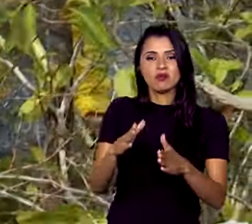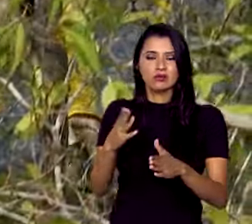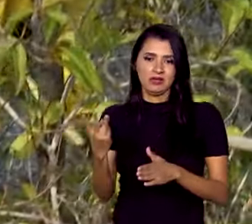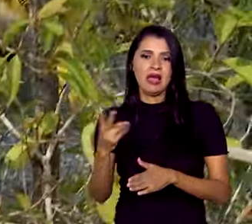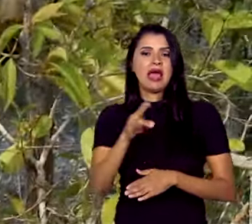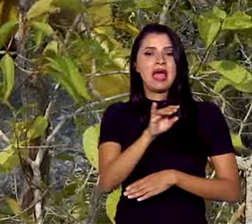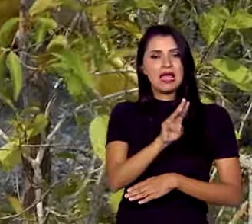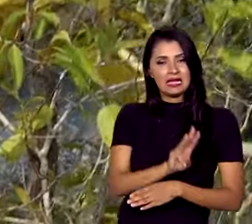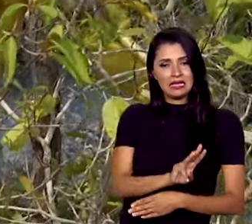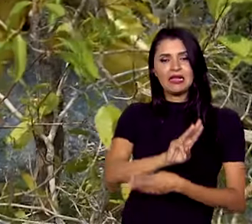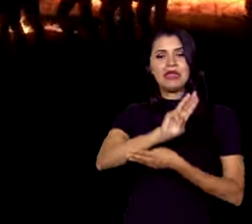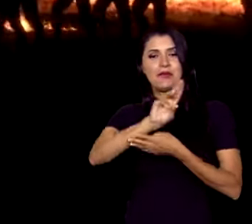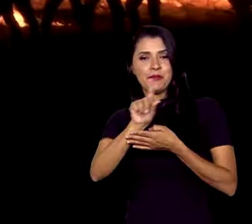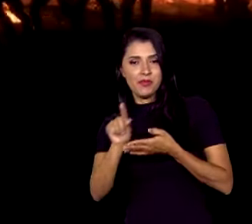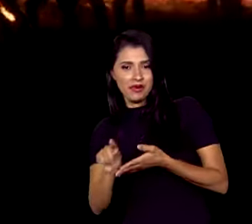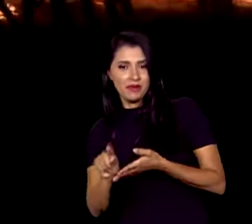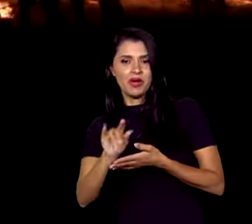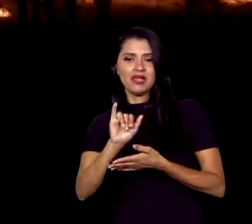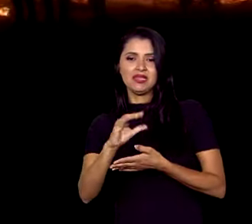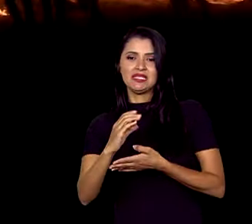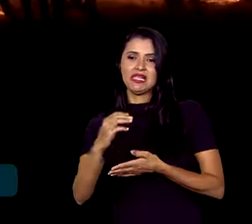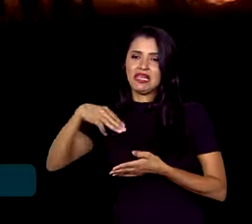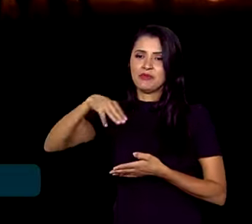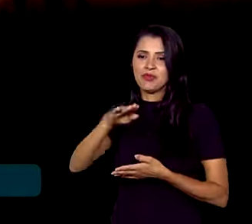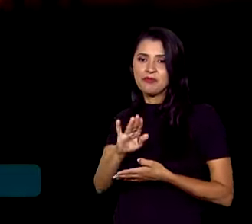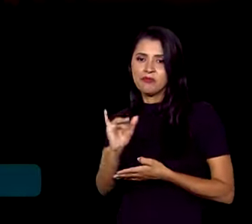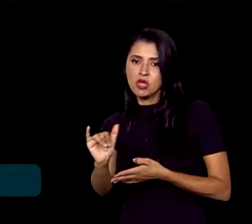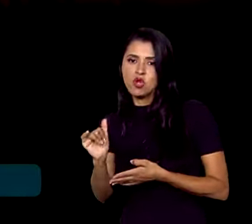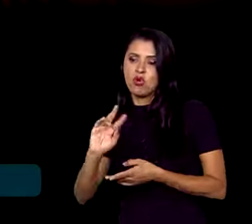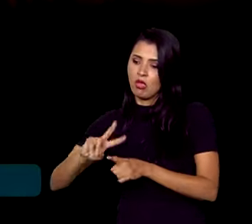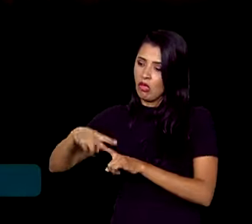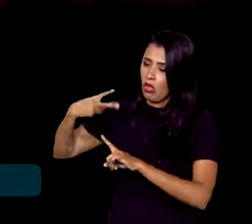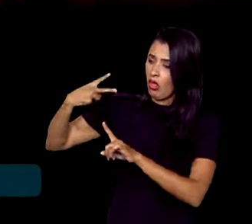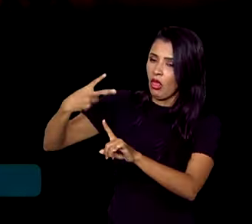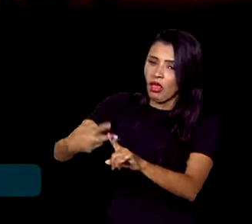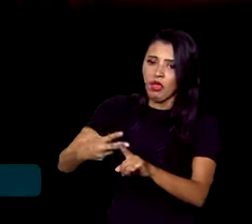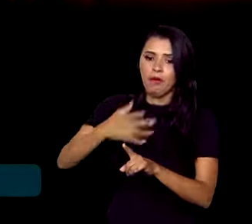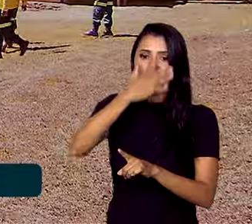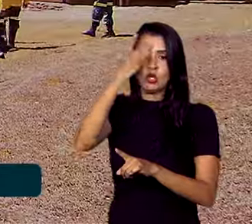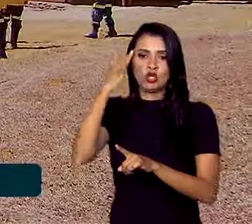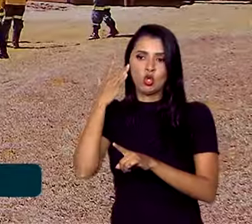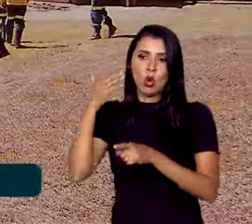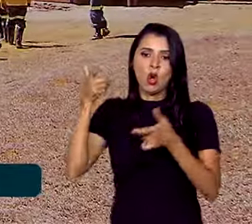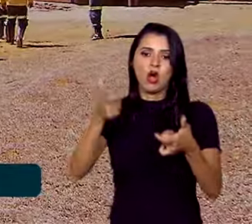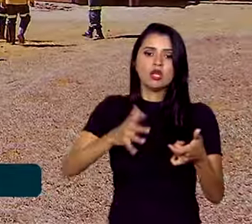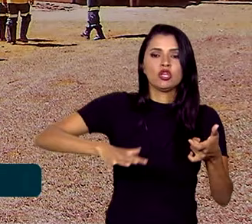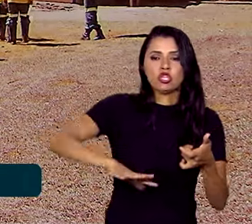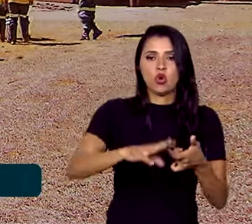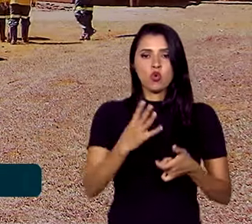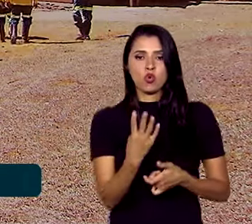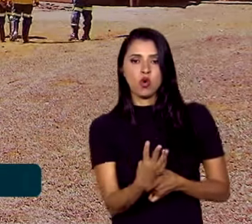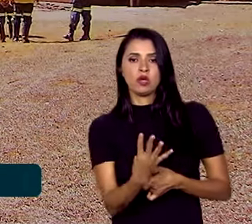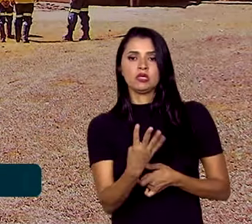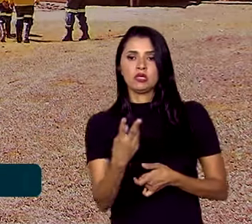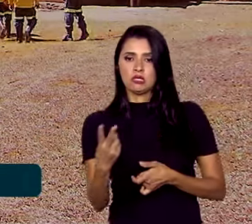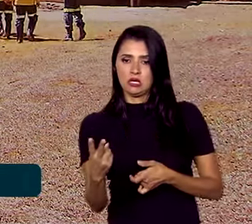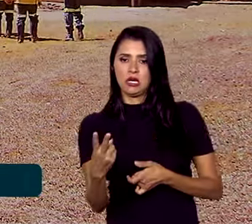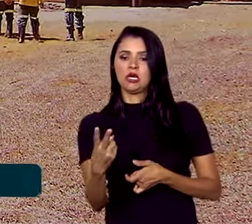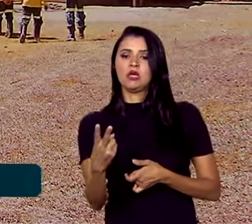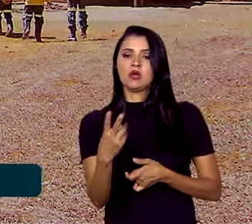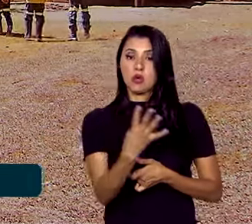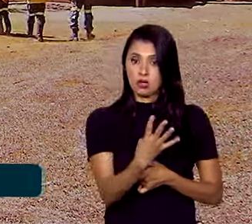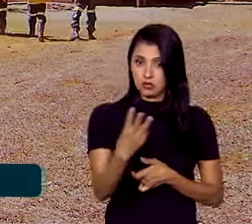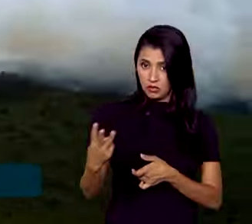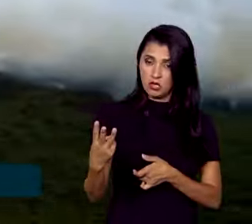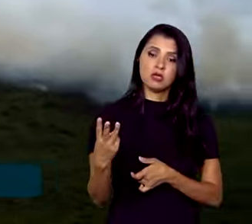IBAMA e ICMBio mais que dobraram o número de brigadistas na região, de 43 para 90